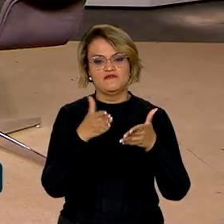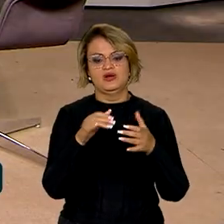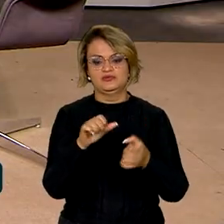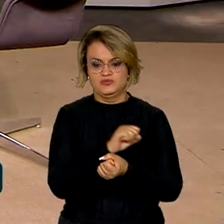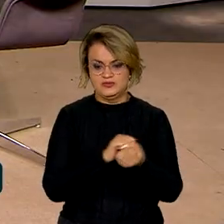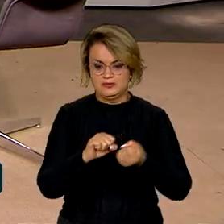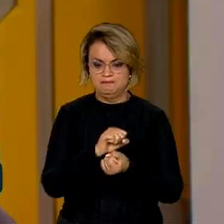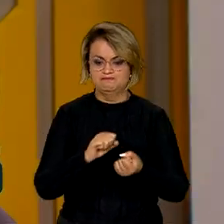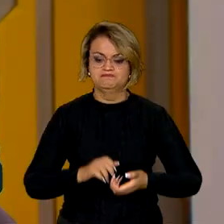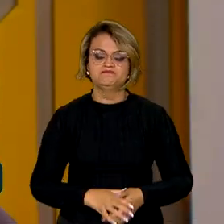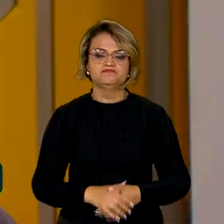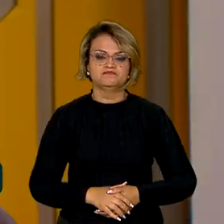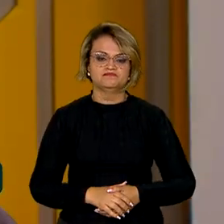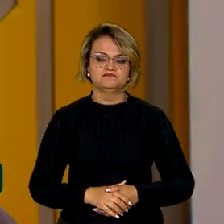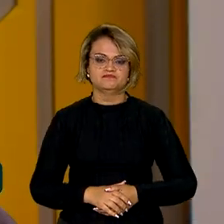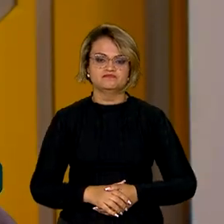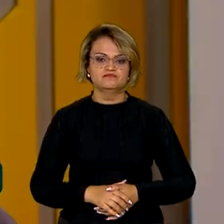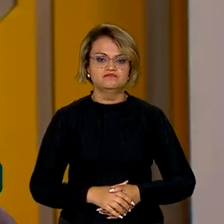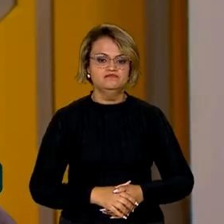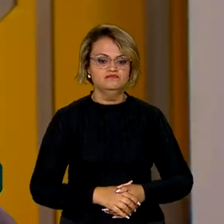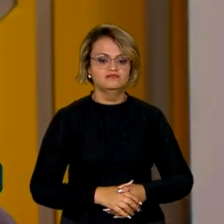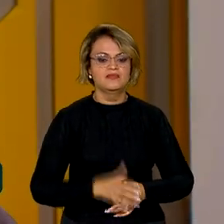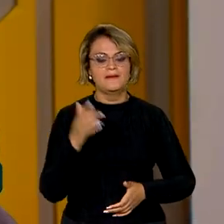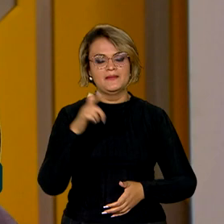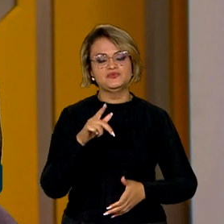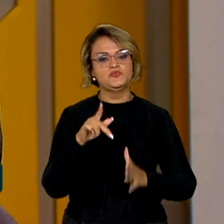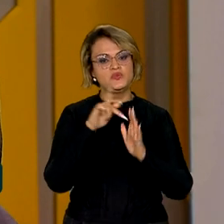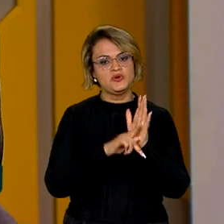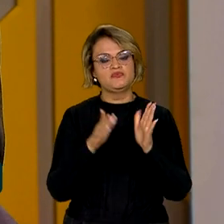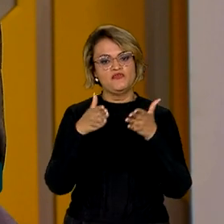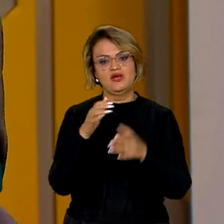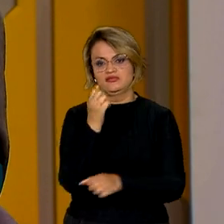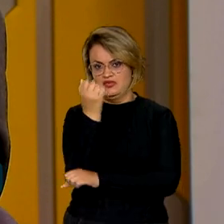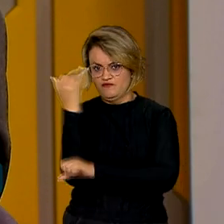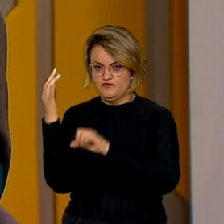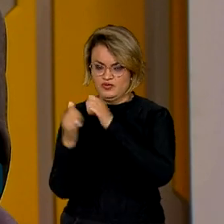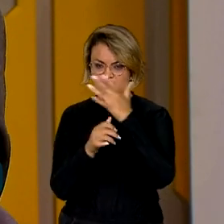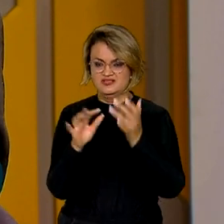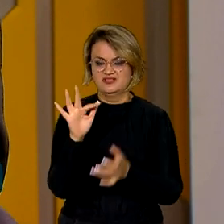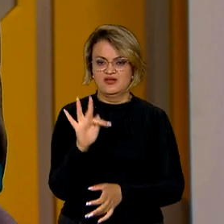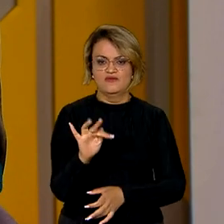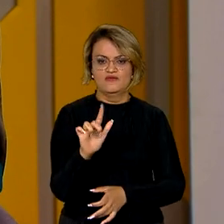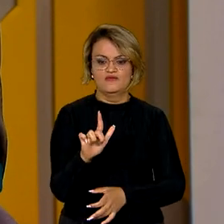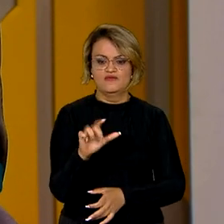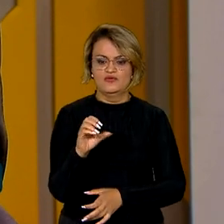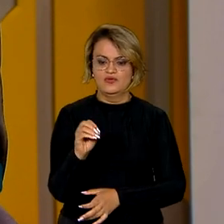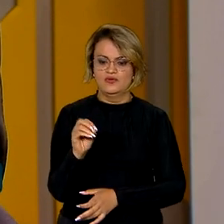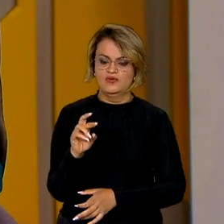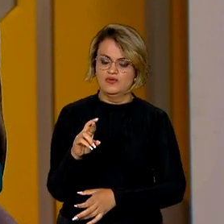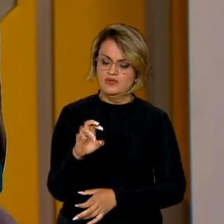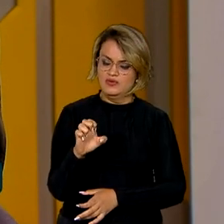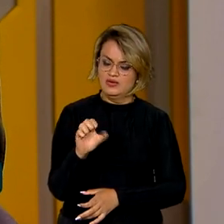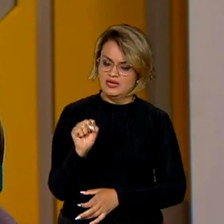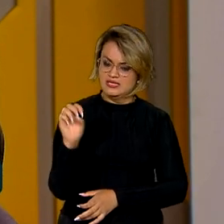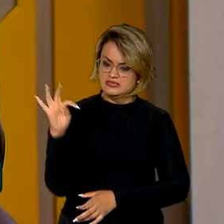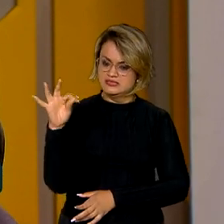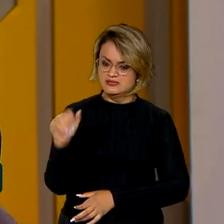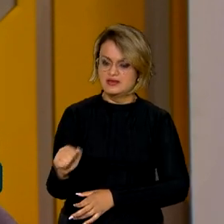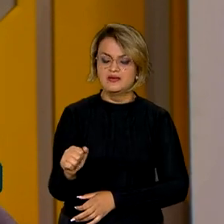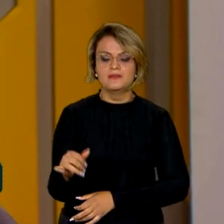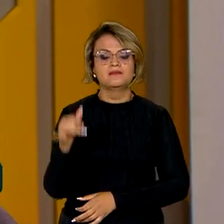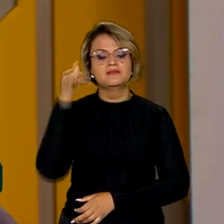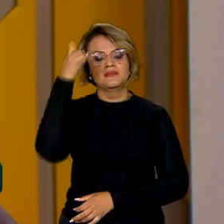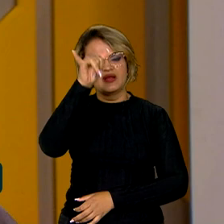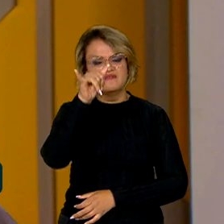Para encerrar, diretora, vamos falar um pouquinho também do programa Floresta Viva, que também tem essa questão aí de evitar,